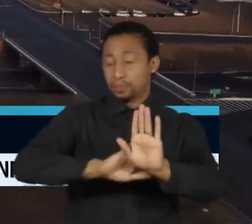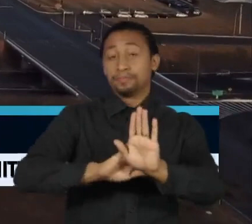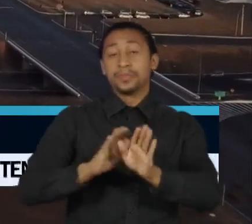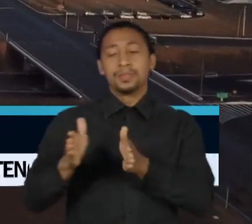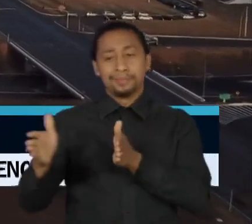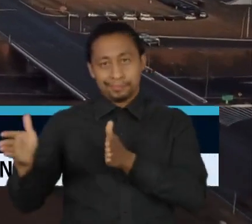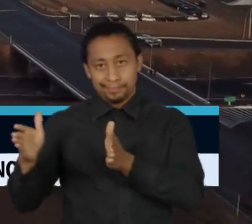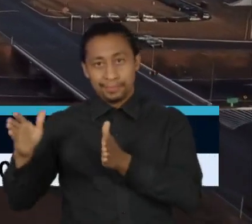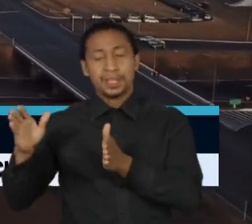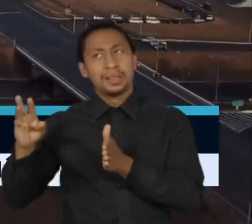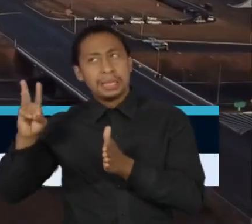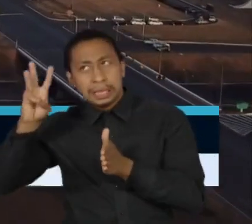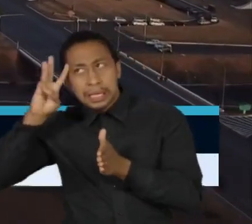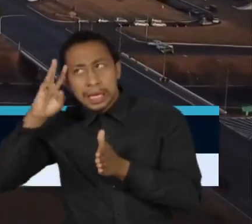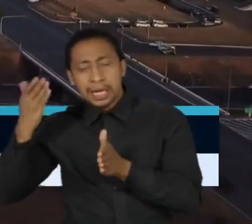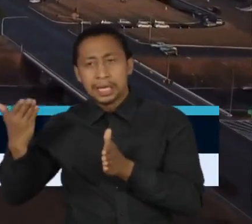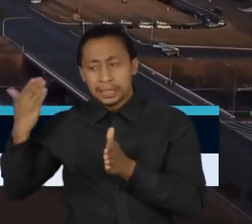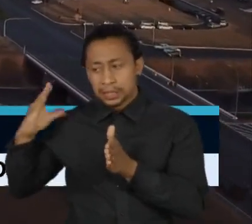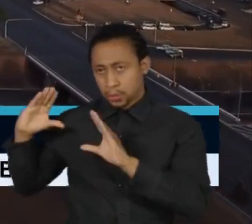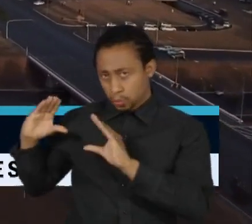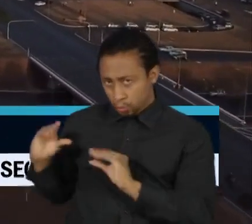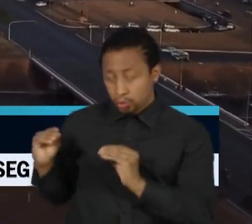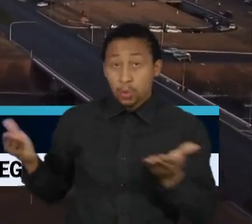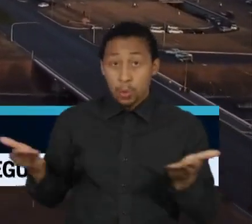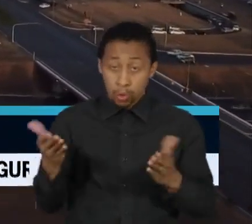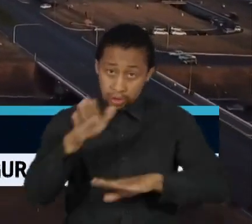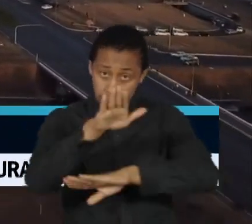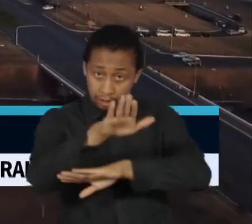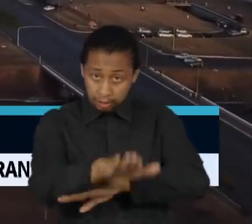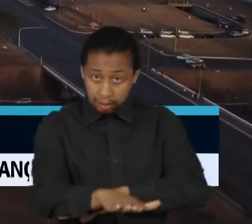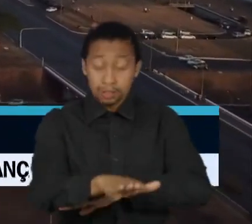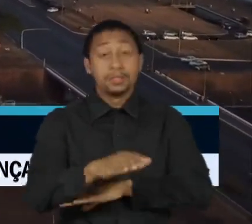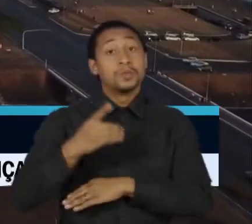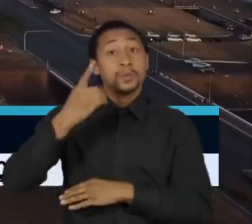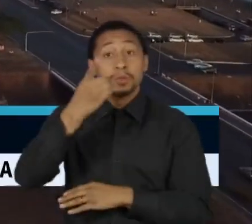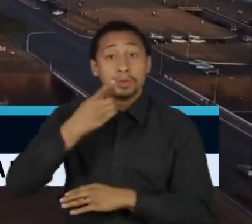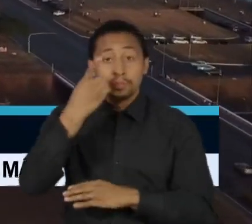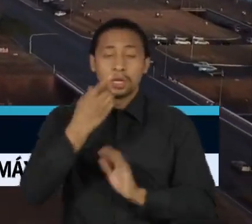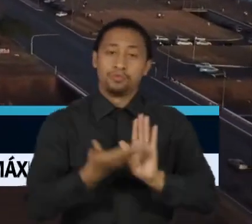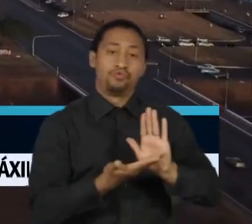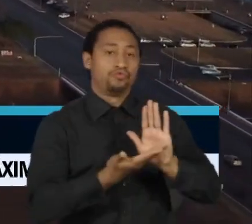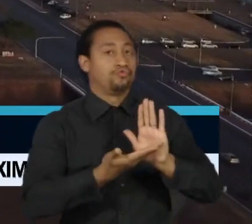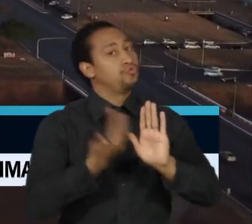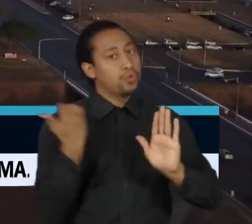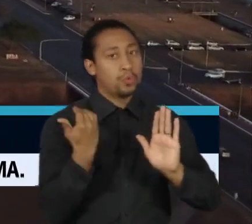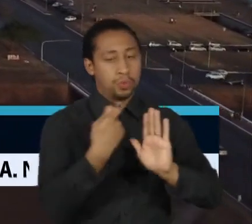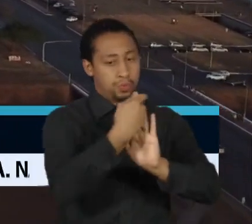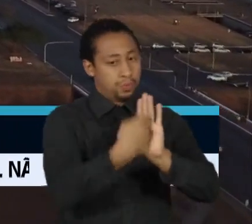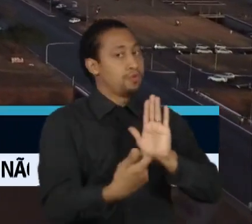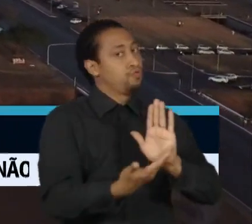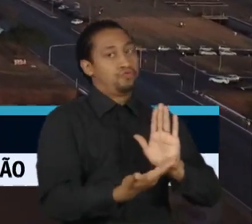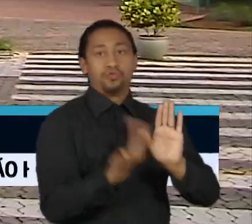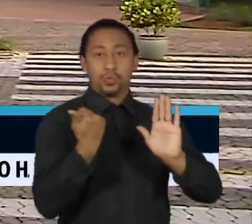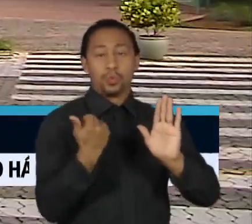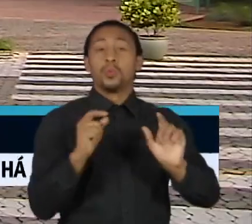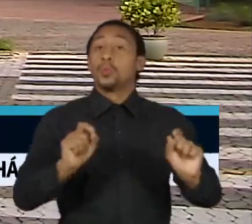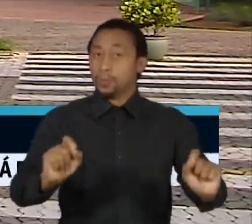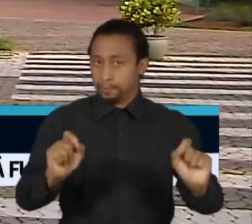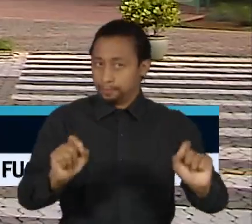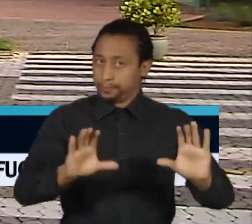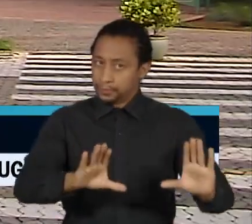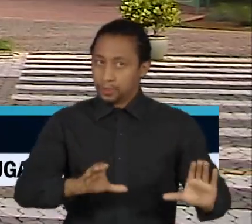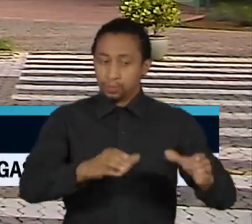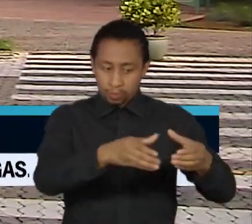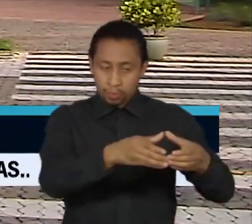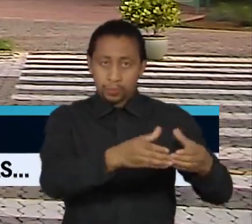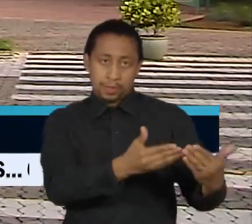de terça-feira e a tarde de hoje, os deputados retiraram do texto o instrumento que permitiria à equipe de